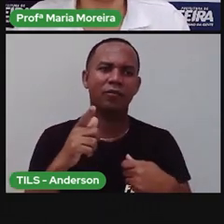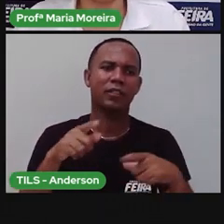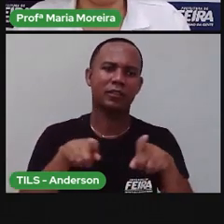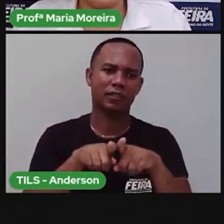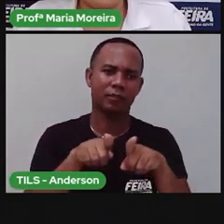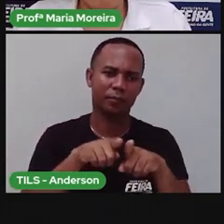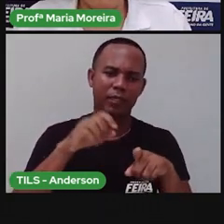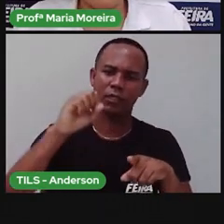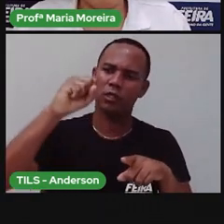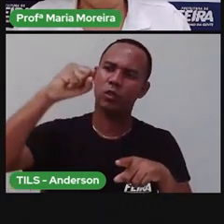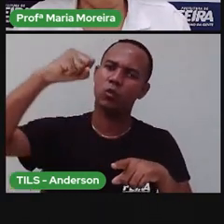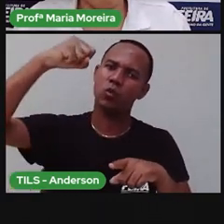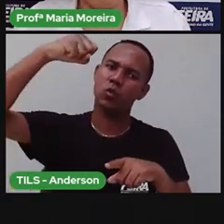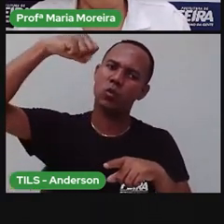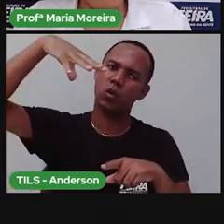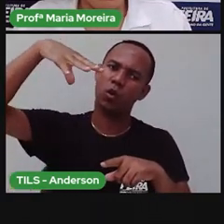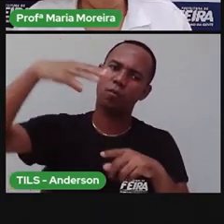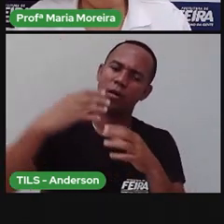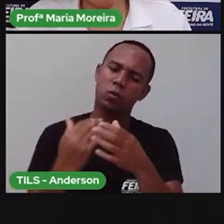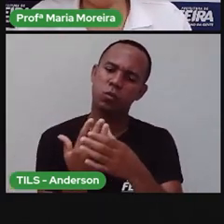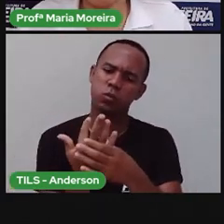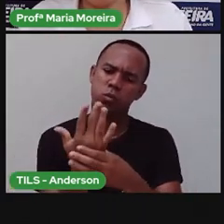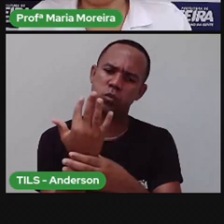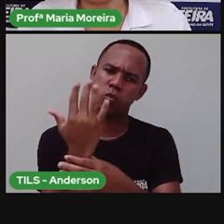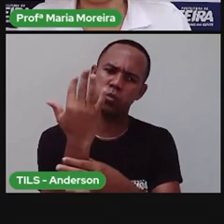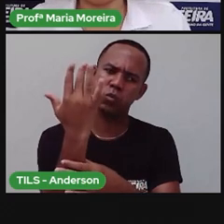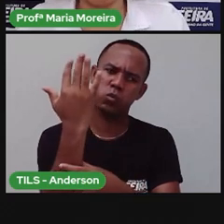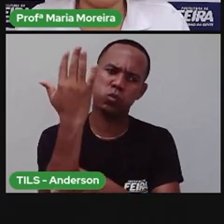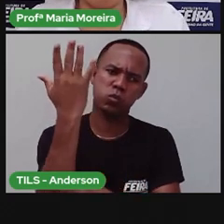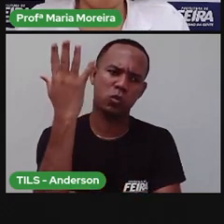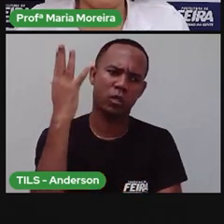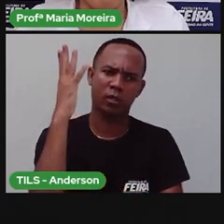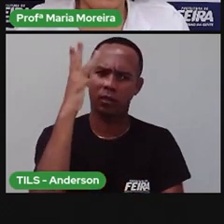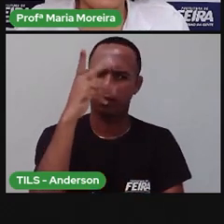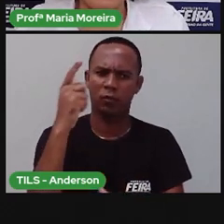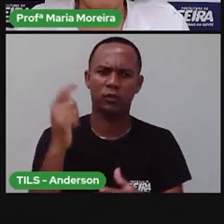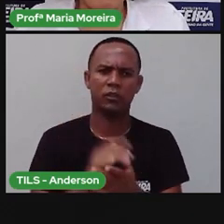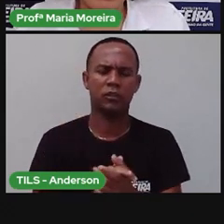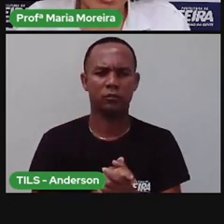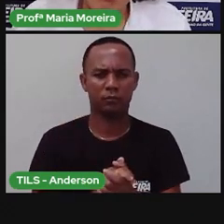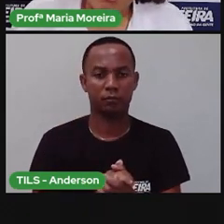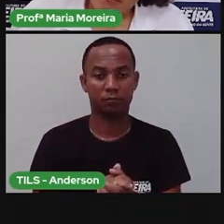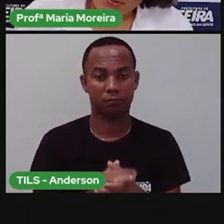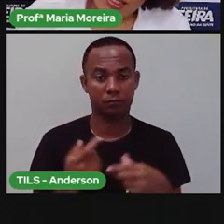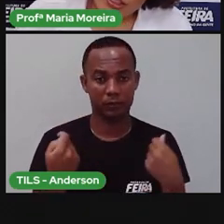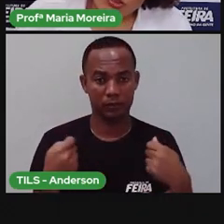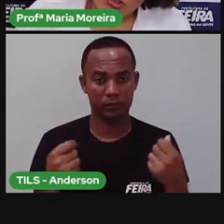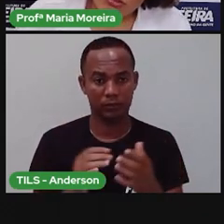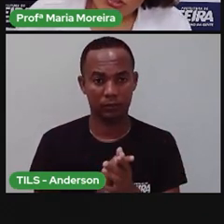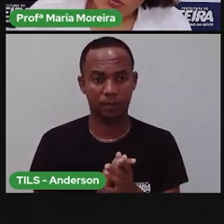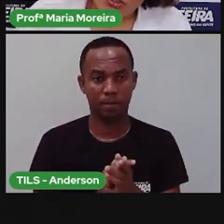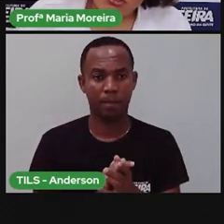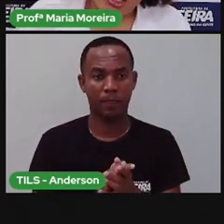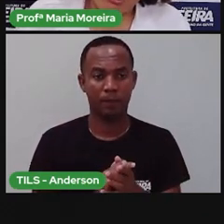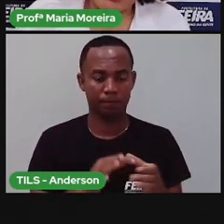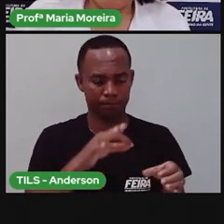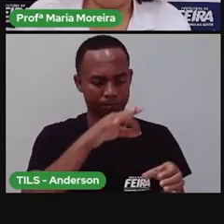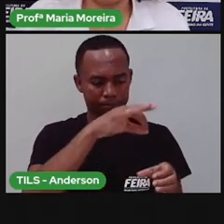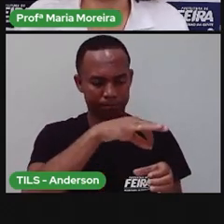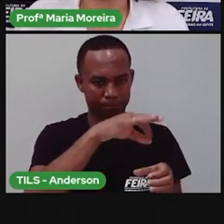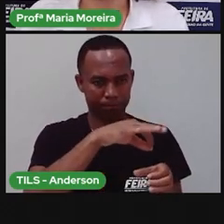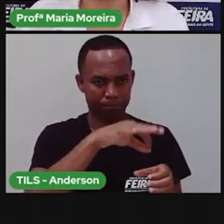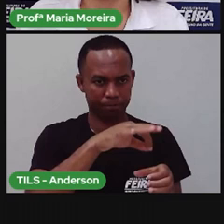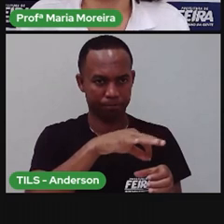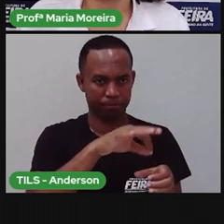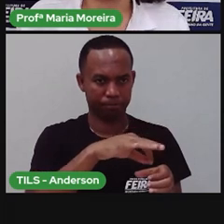luz para se desenvolver. É um outro experimento que vocês, inclusive, podem fazer. Planta de novo os dois potinhos, agora dessa